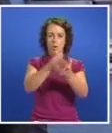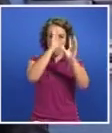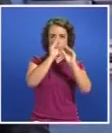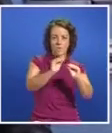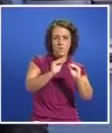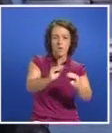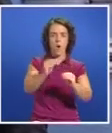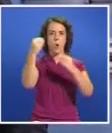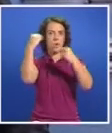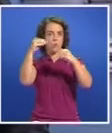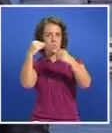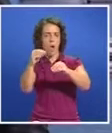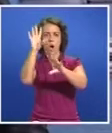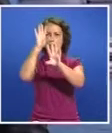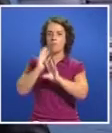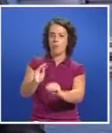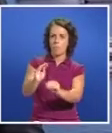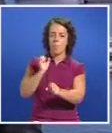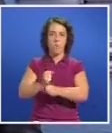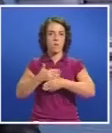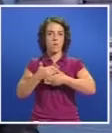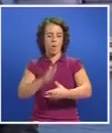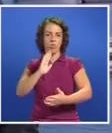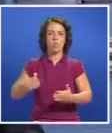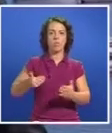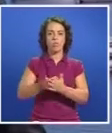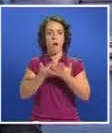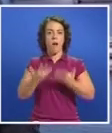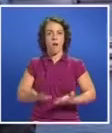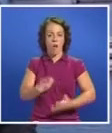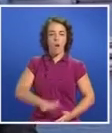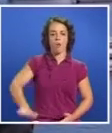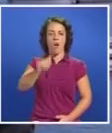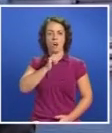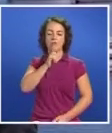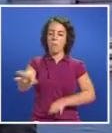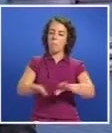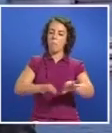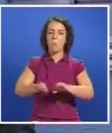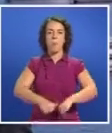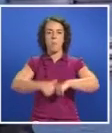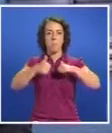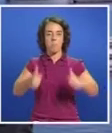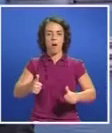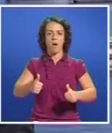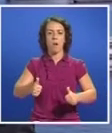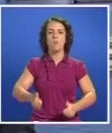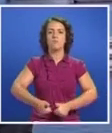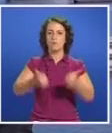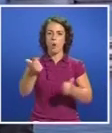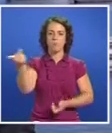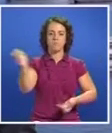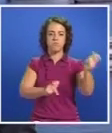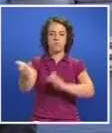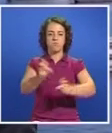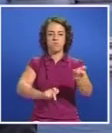na educação ou na formação profissional fazem com que hoje os Açores estejam preparados para enfrentar da melhor forma os